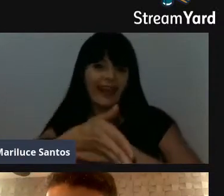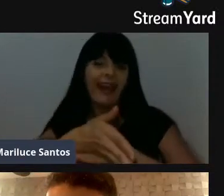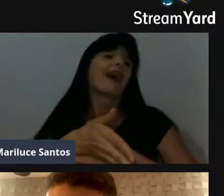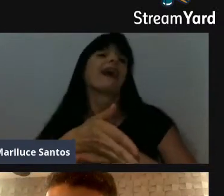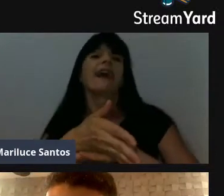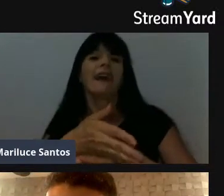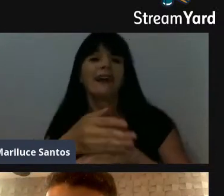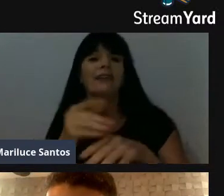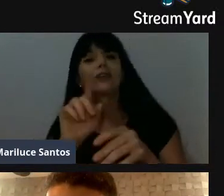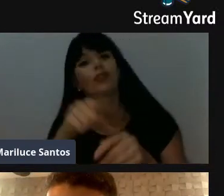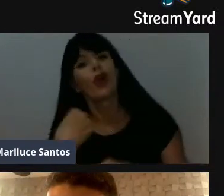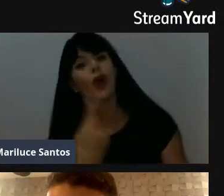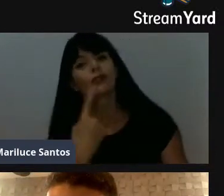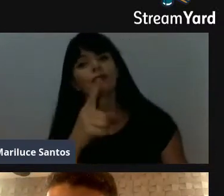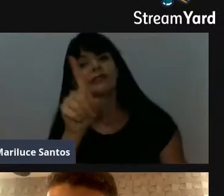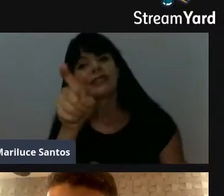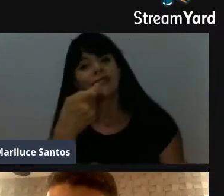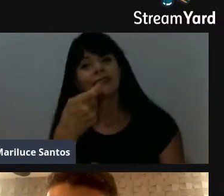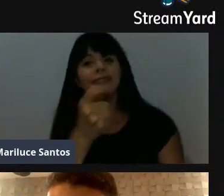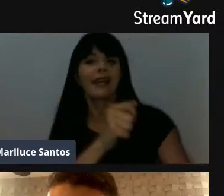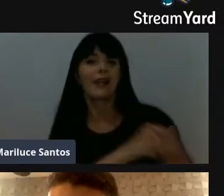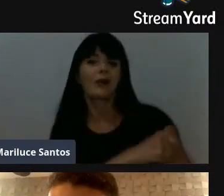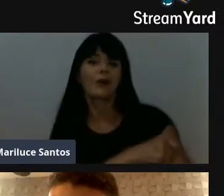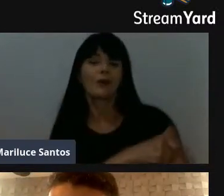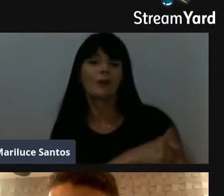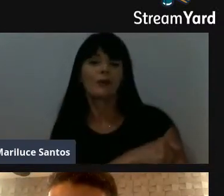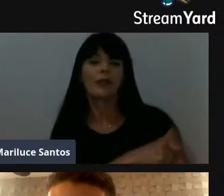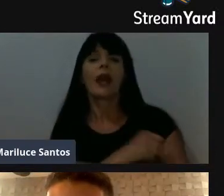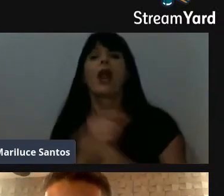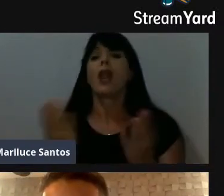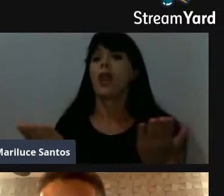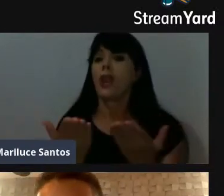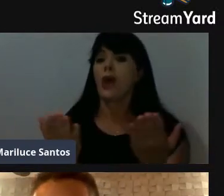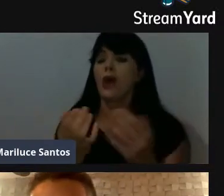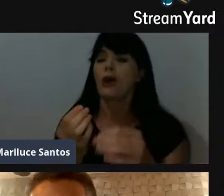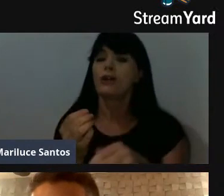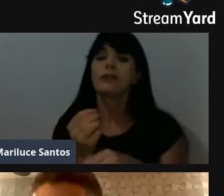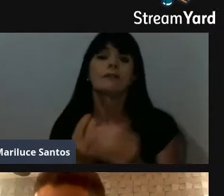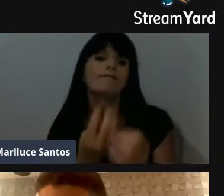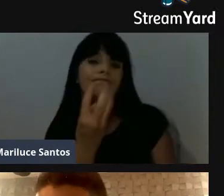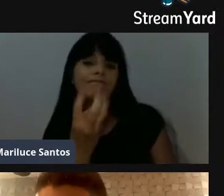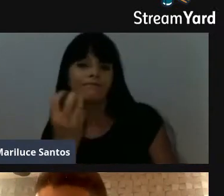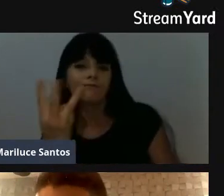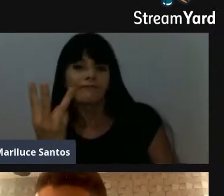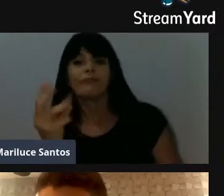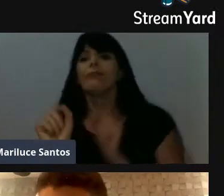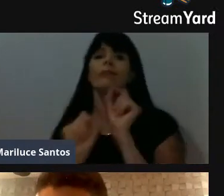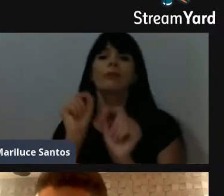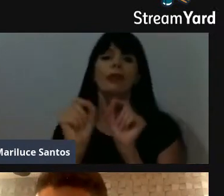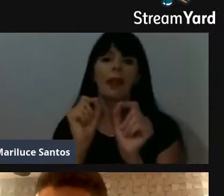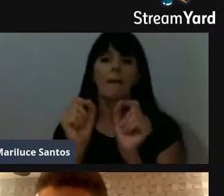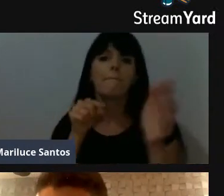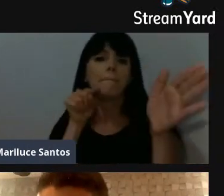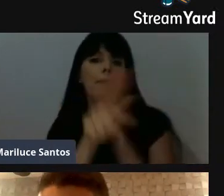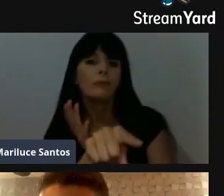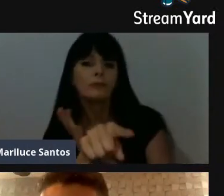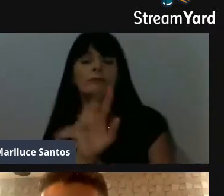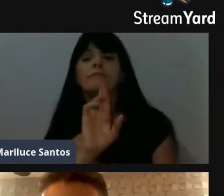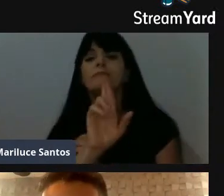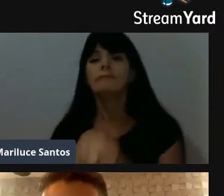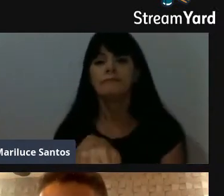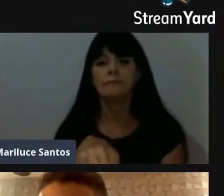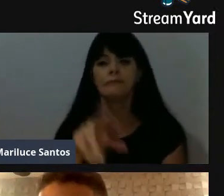né? Nosso web será conduzido no formato de perguntas e respostas entre